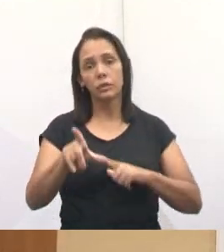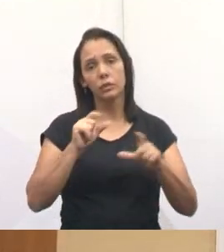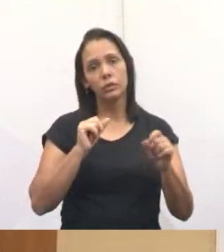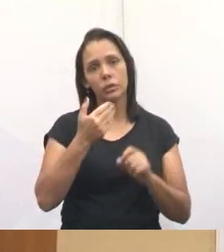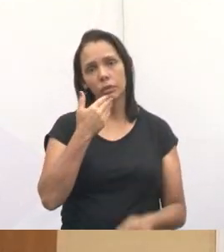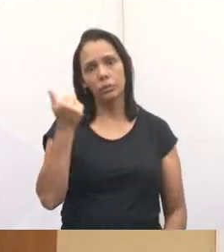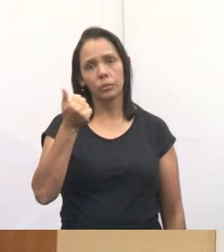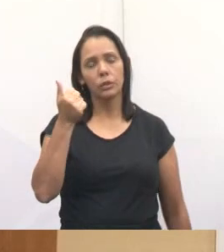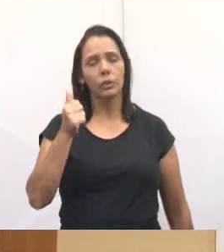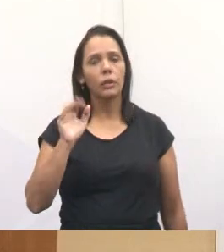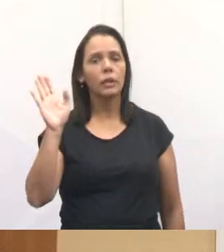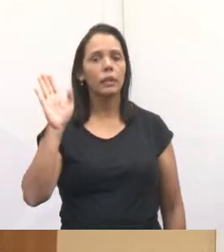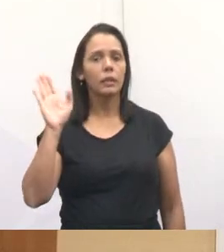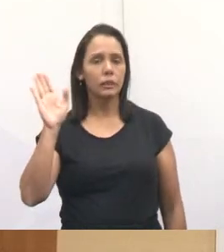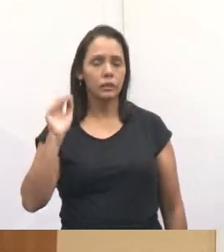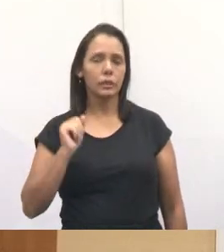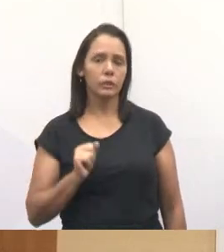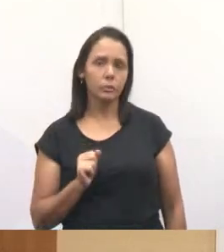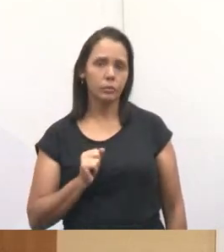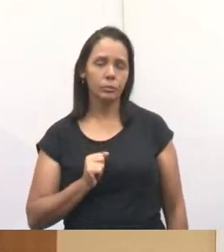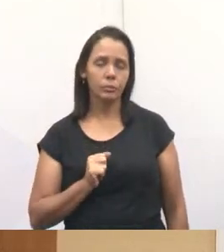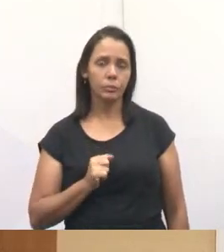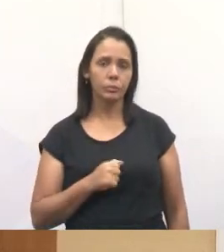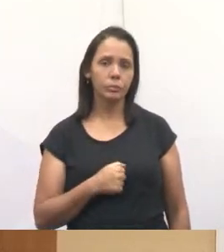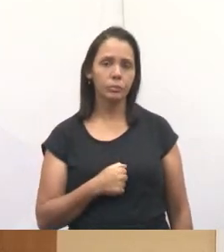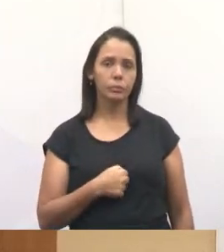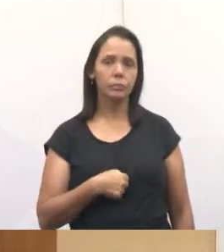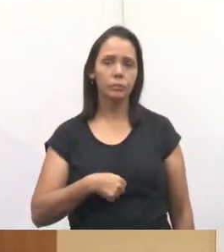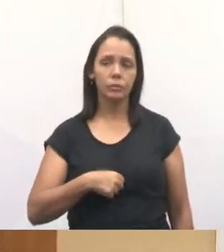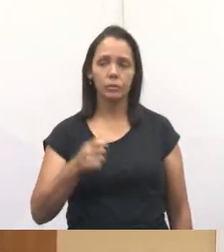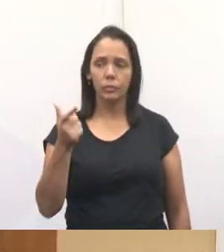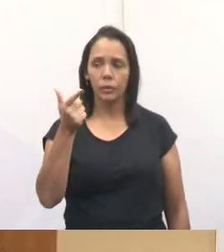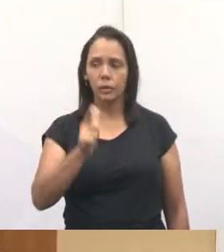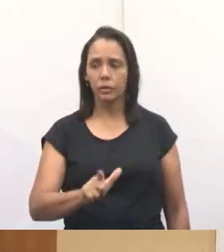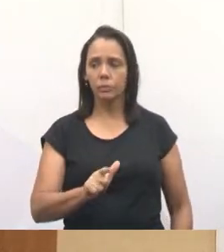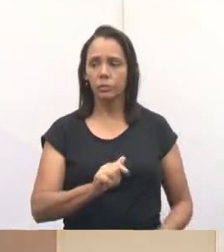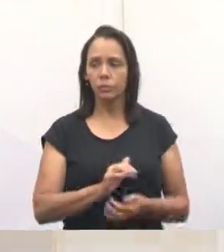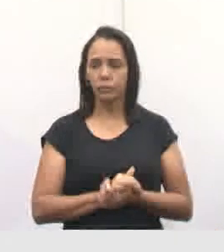o melhor candidato para você, tá bom? Próximo slide.